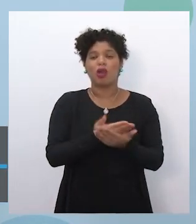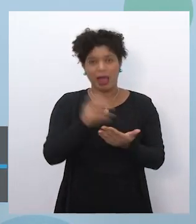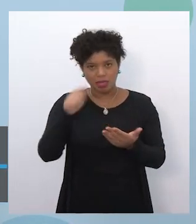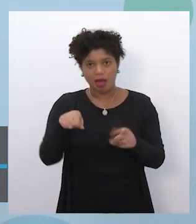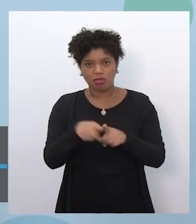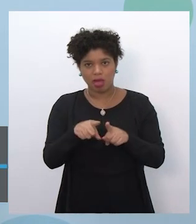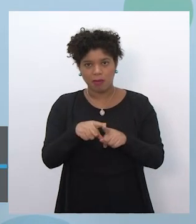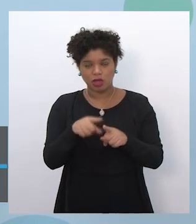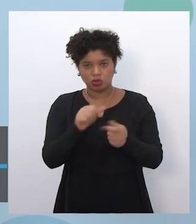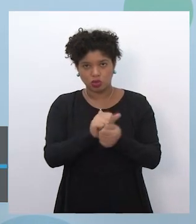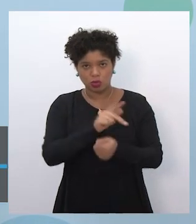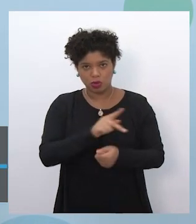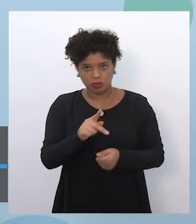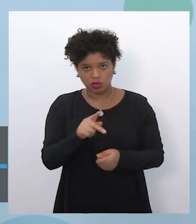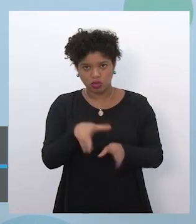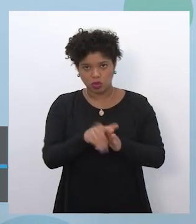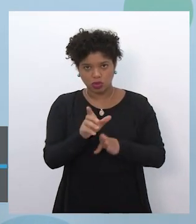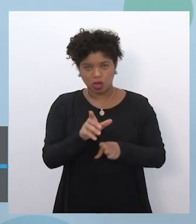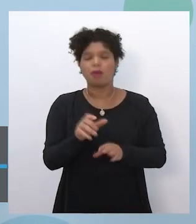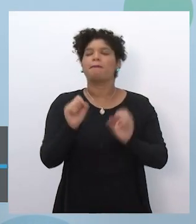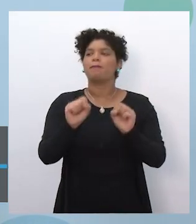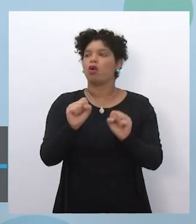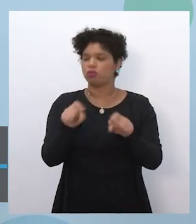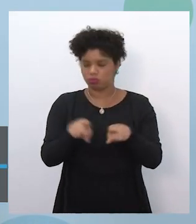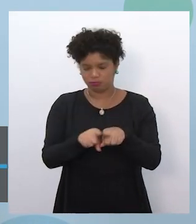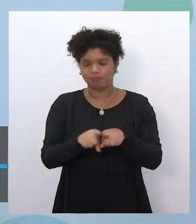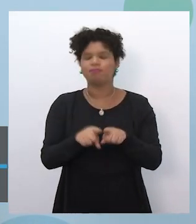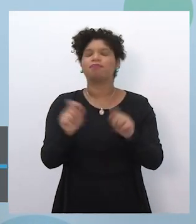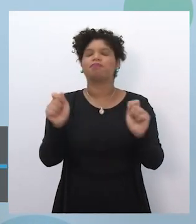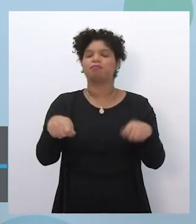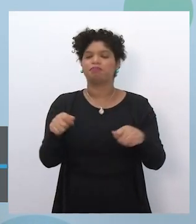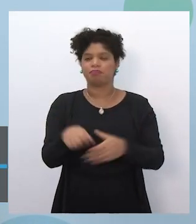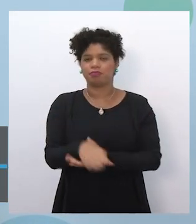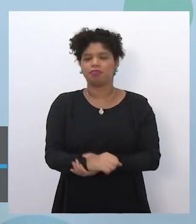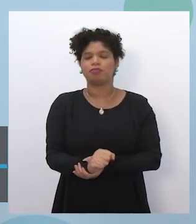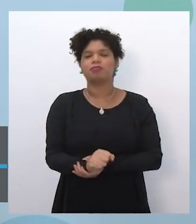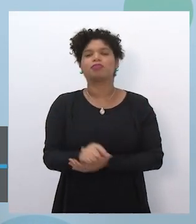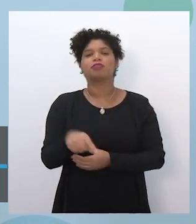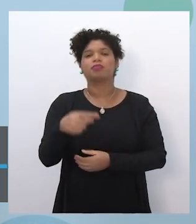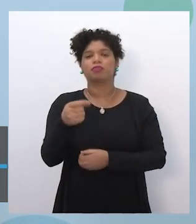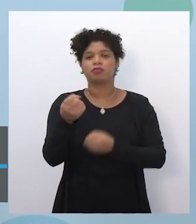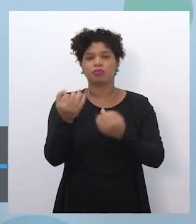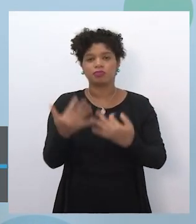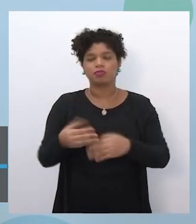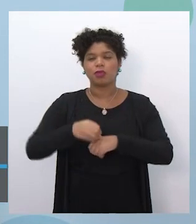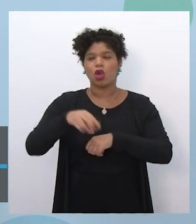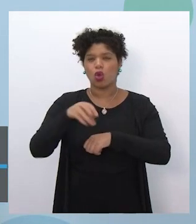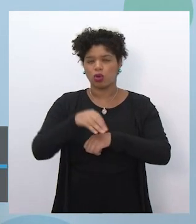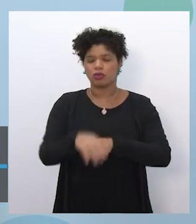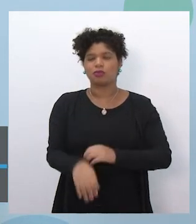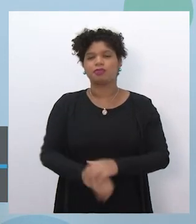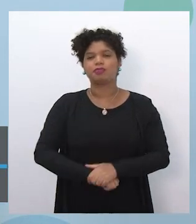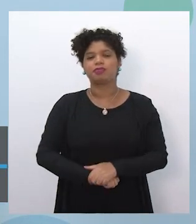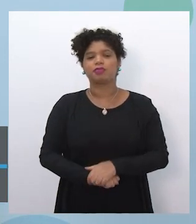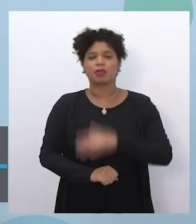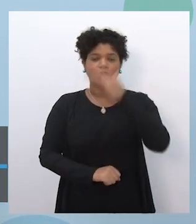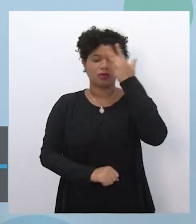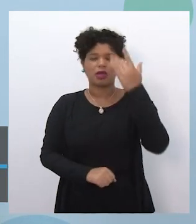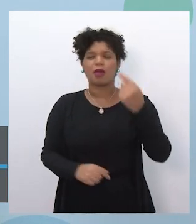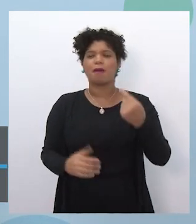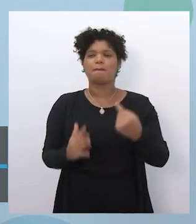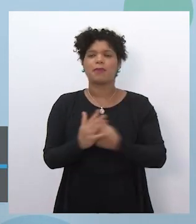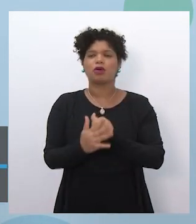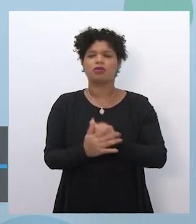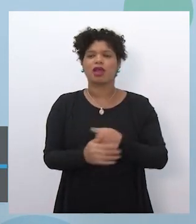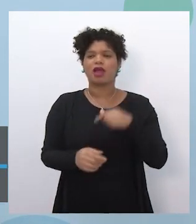Pode também. Em breve a gente vai dar todas as orientações sobre isso. E alguém perguntou se é o ATPC de